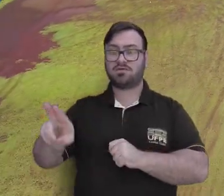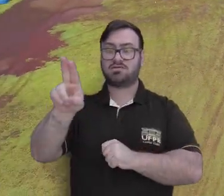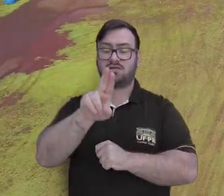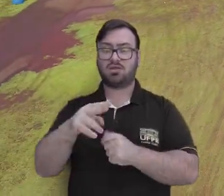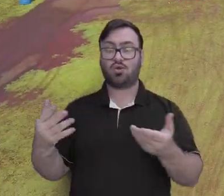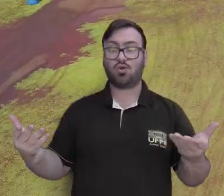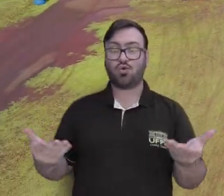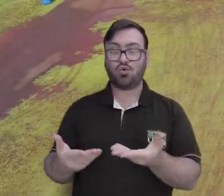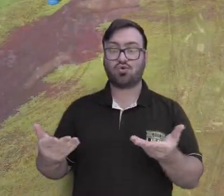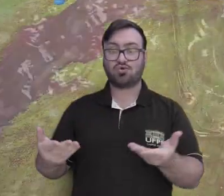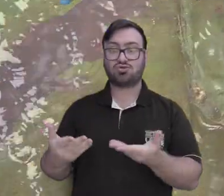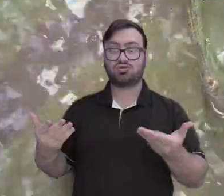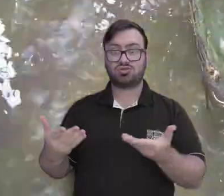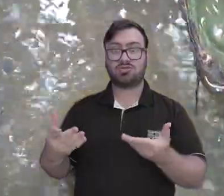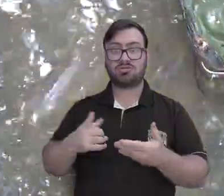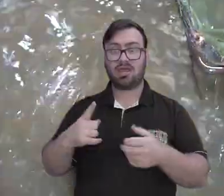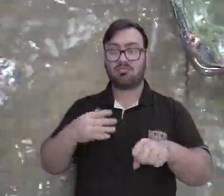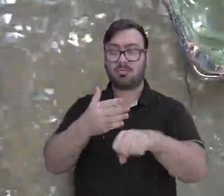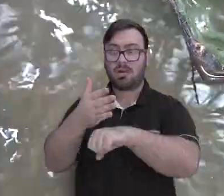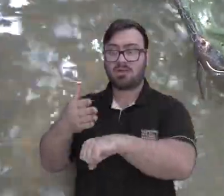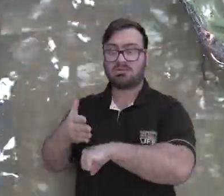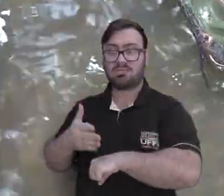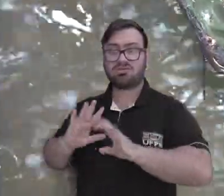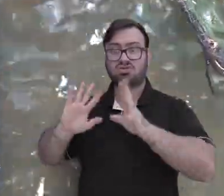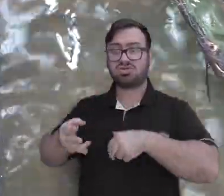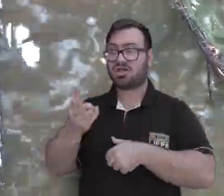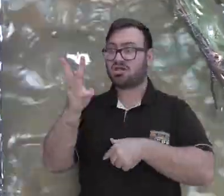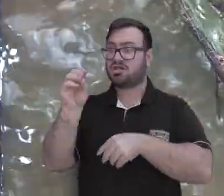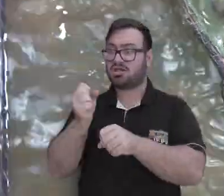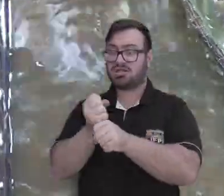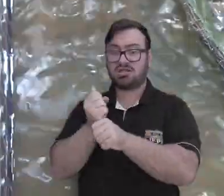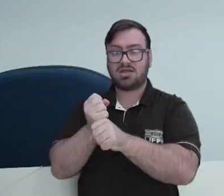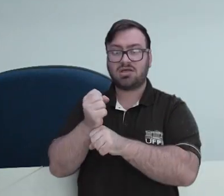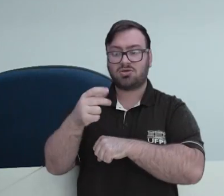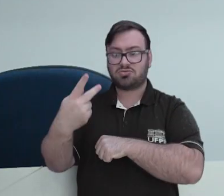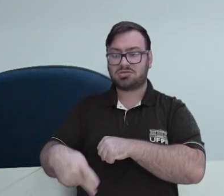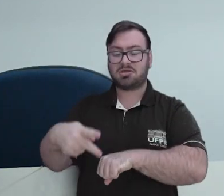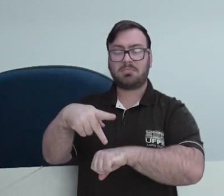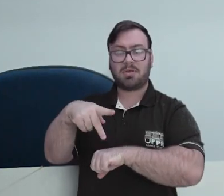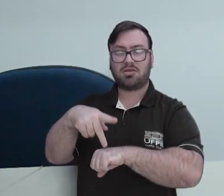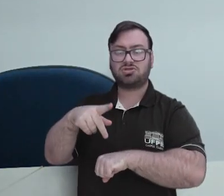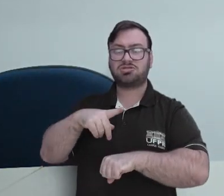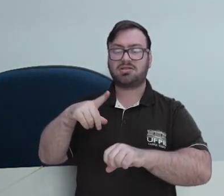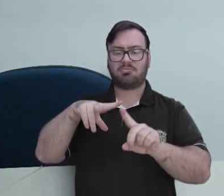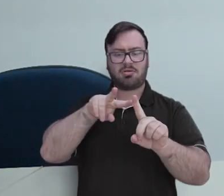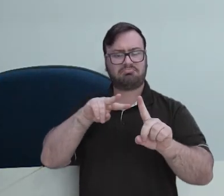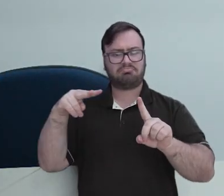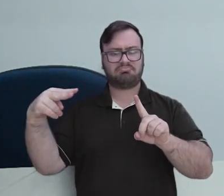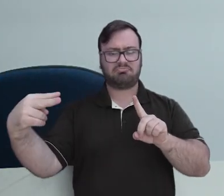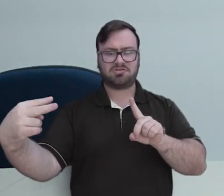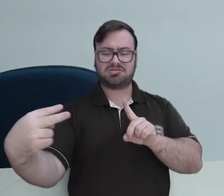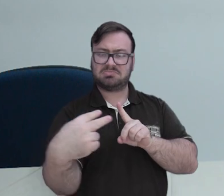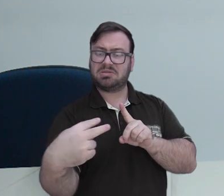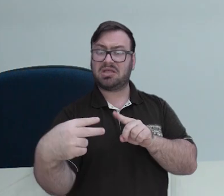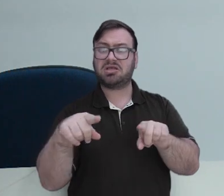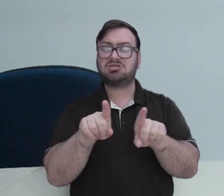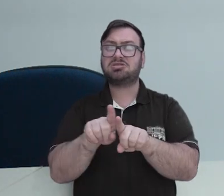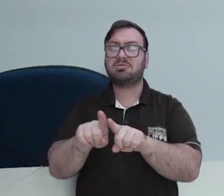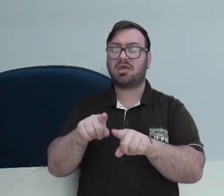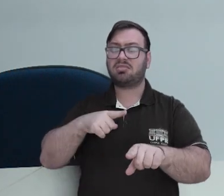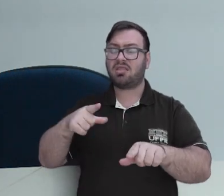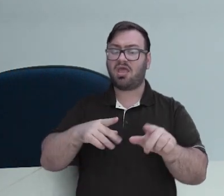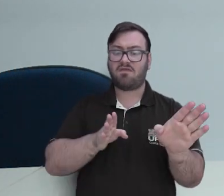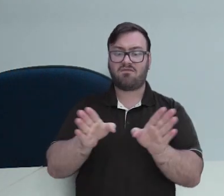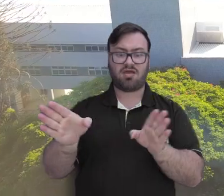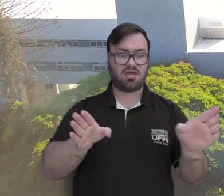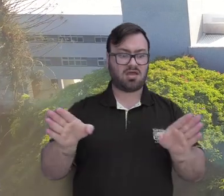atualmente está completando sua participação em Palotina há 30 anos, dar uma maior visibilidade, porque está operando em